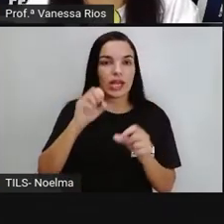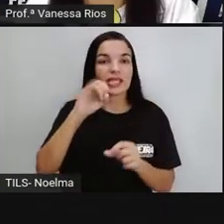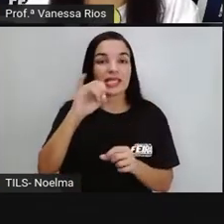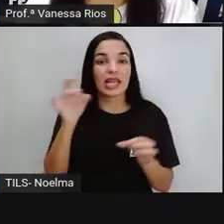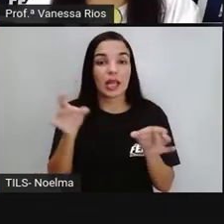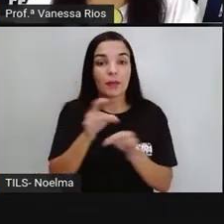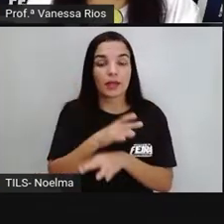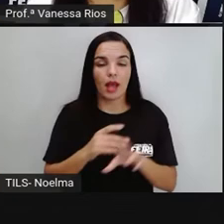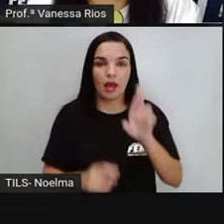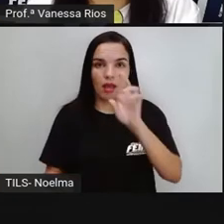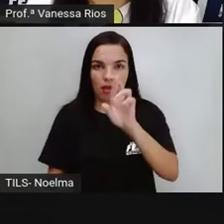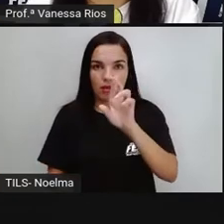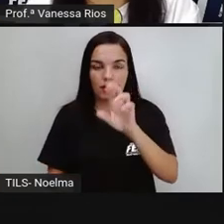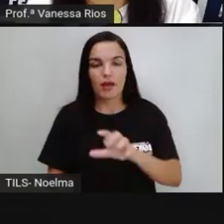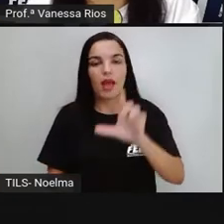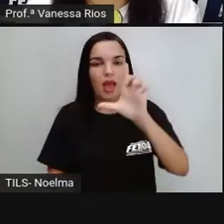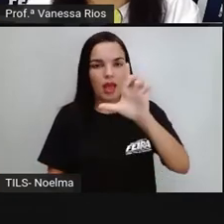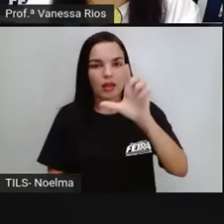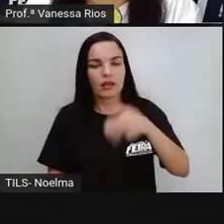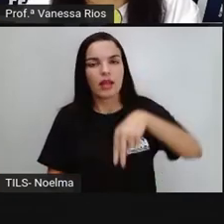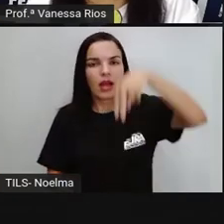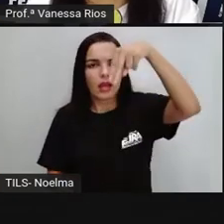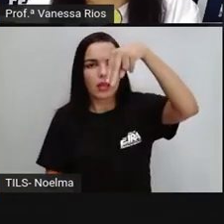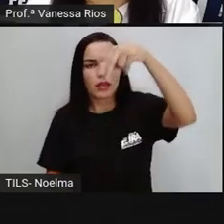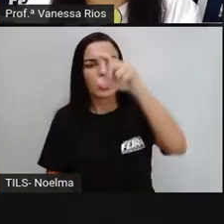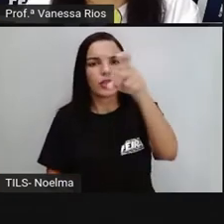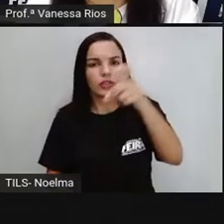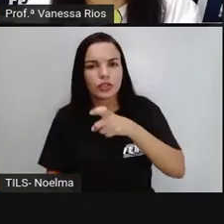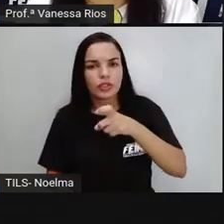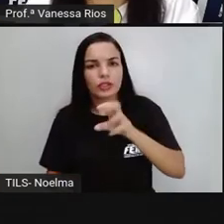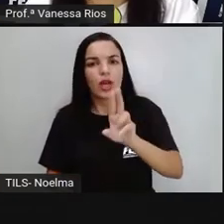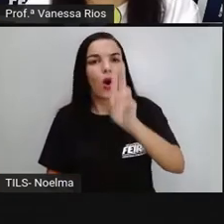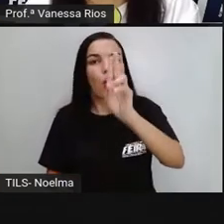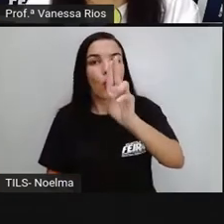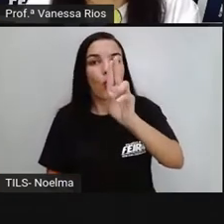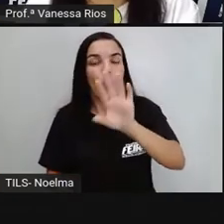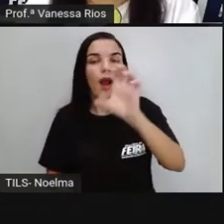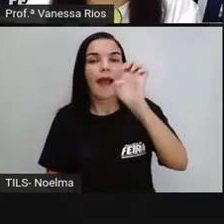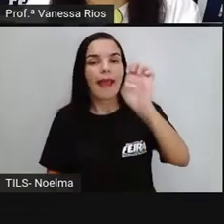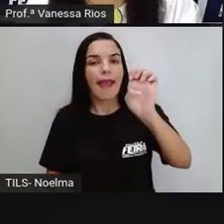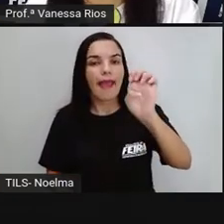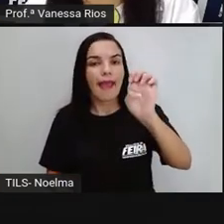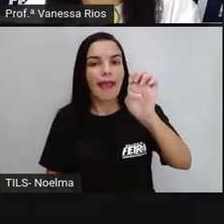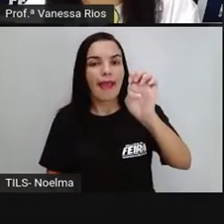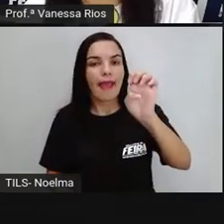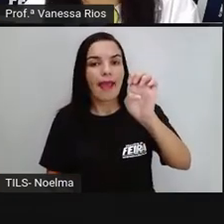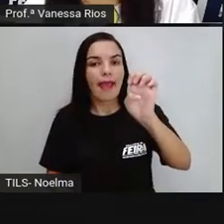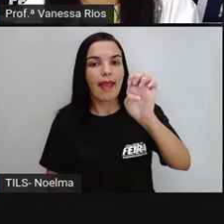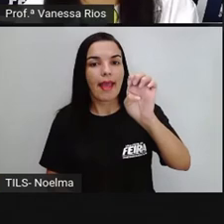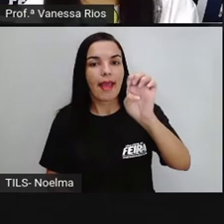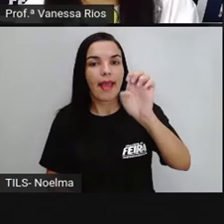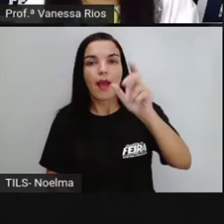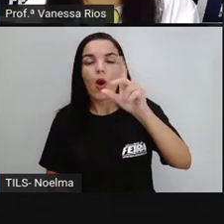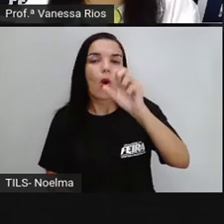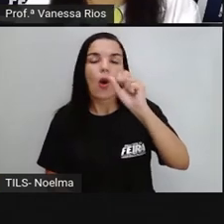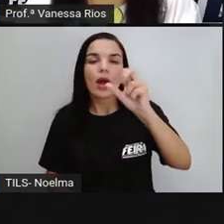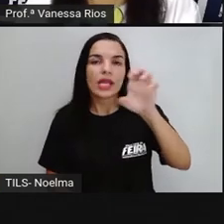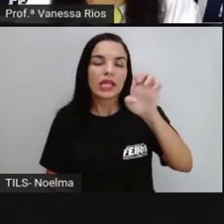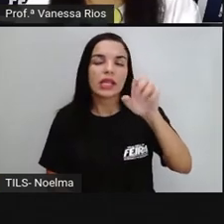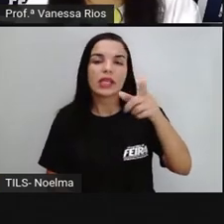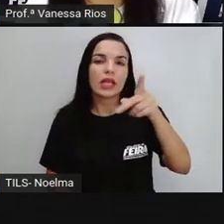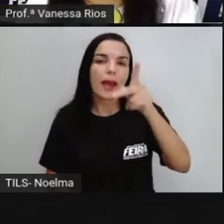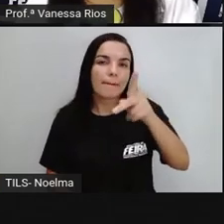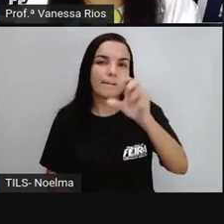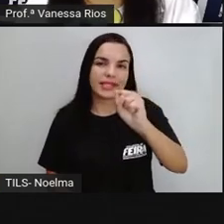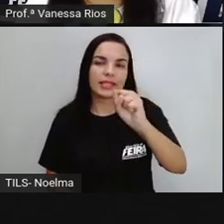com terminação em R, L, N, X, U e também em PS, né? Que é o som